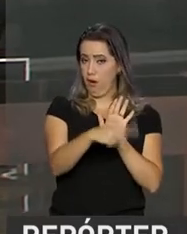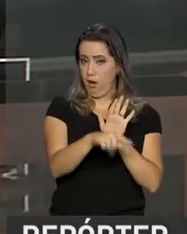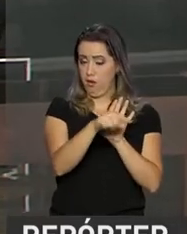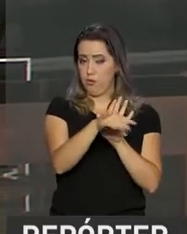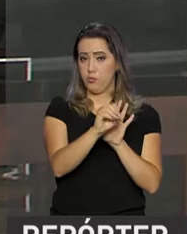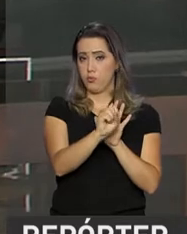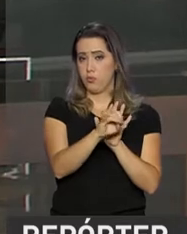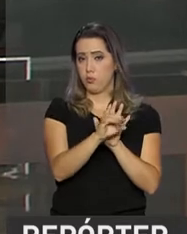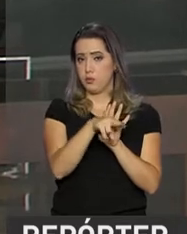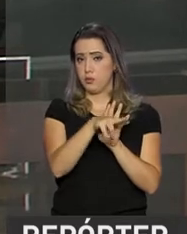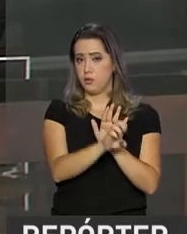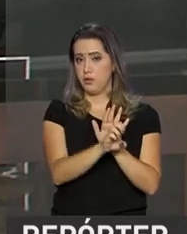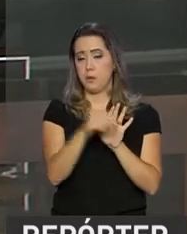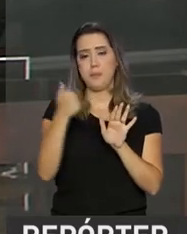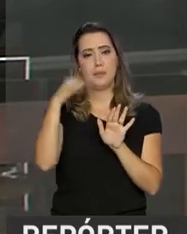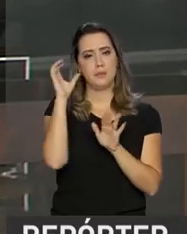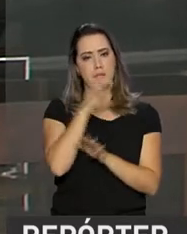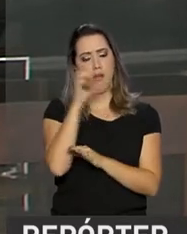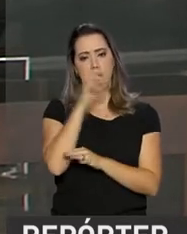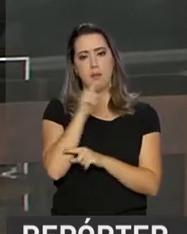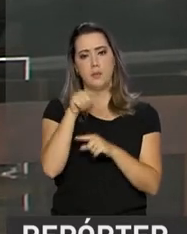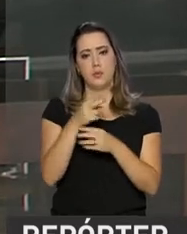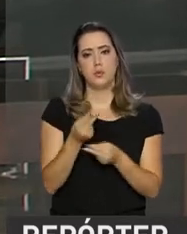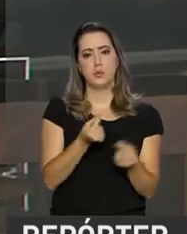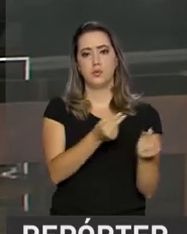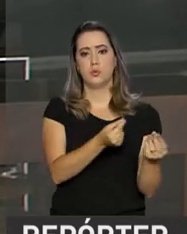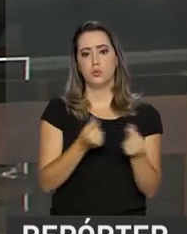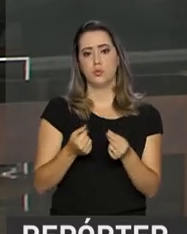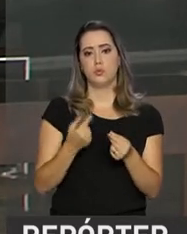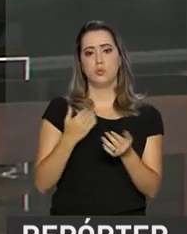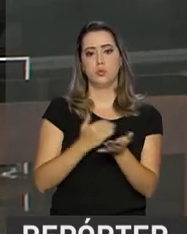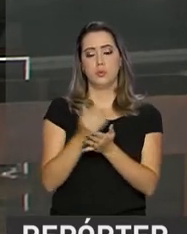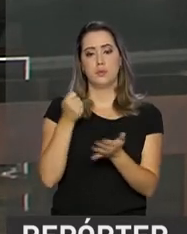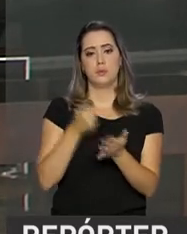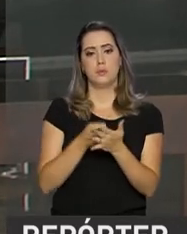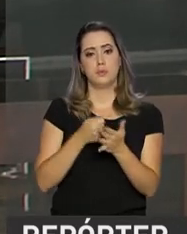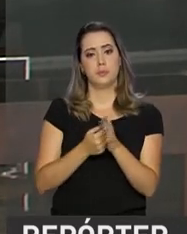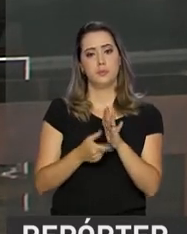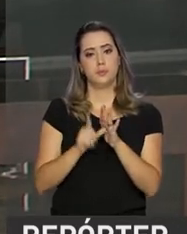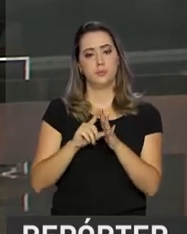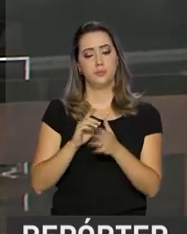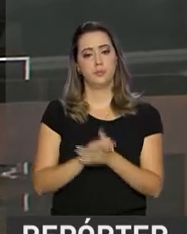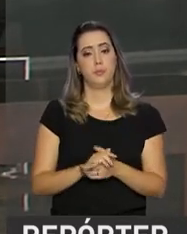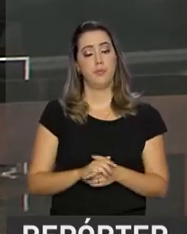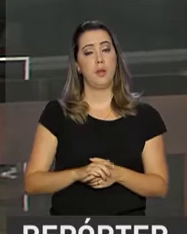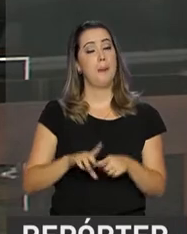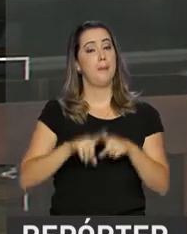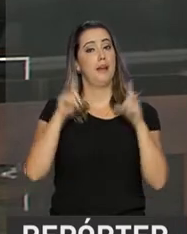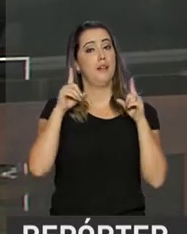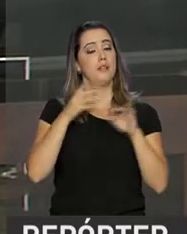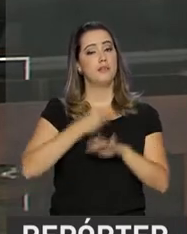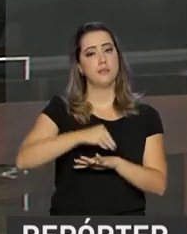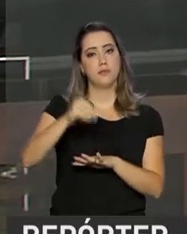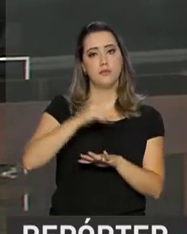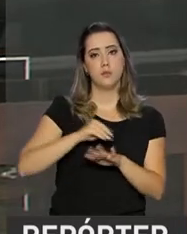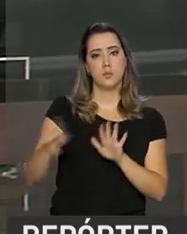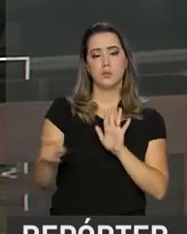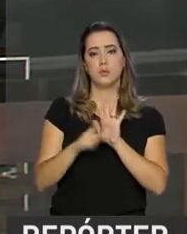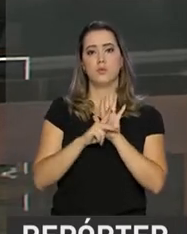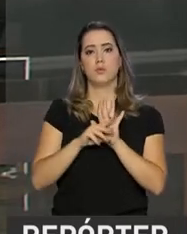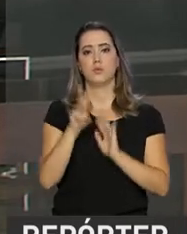o atendimento seja mais rápido e, como eu falei, o benefício comece a ser pago mais cedo. Mais informações no site